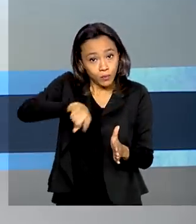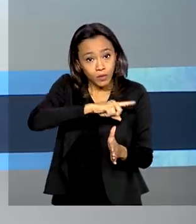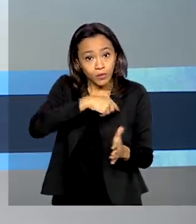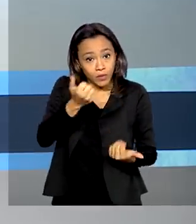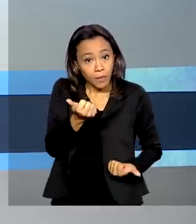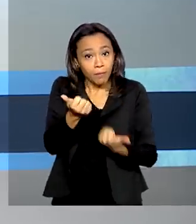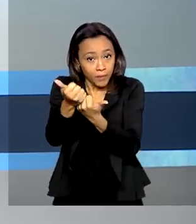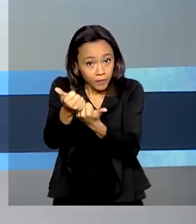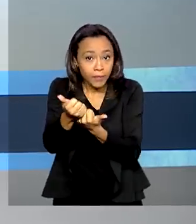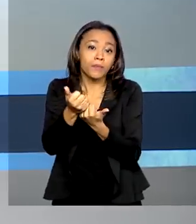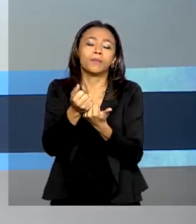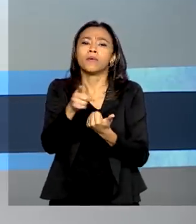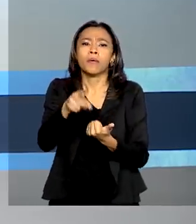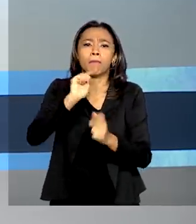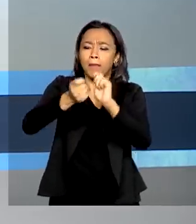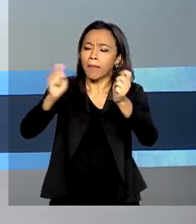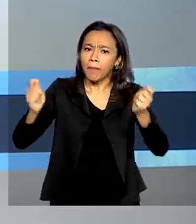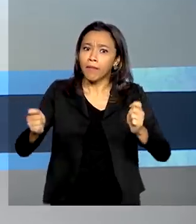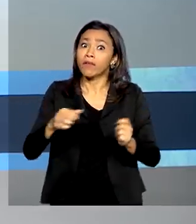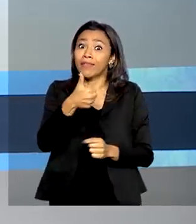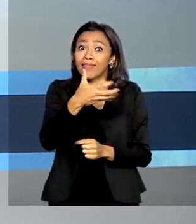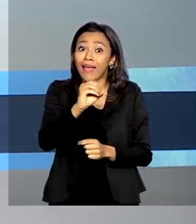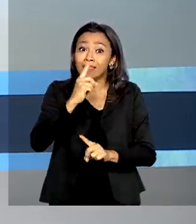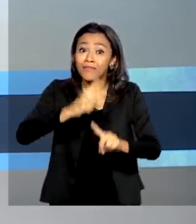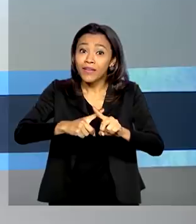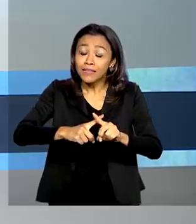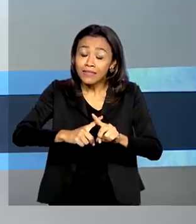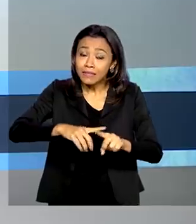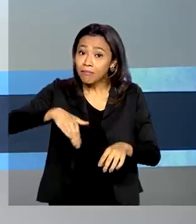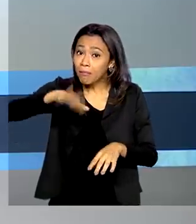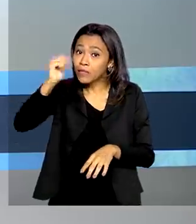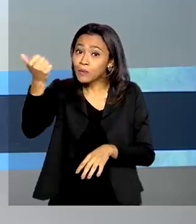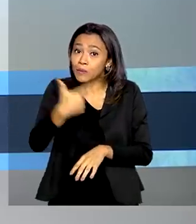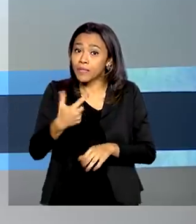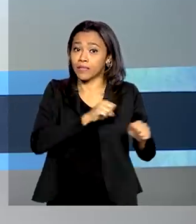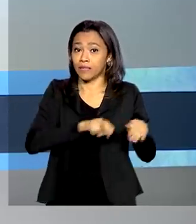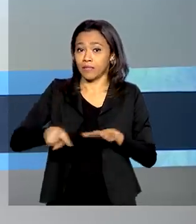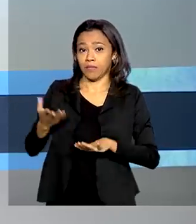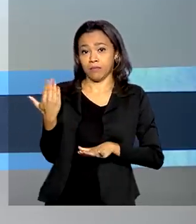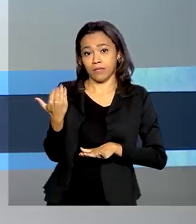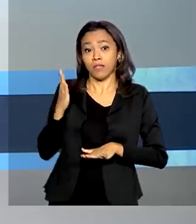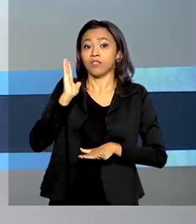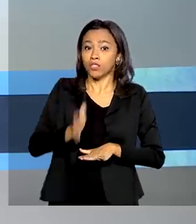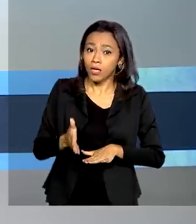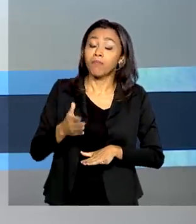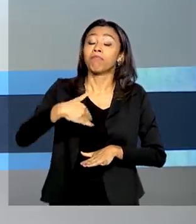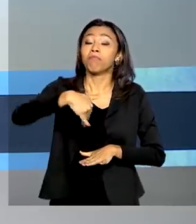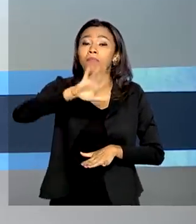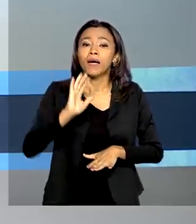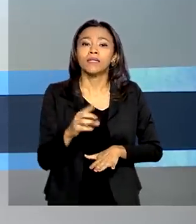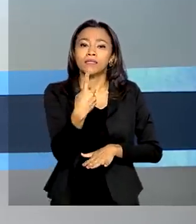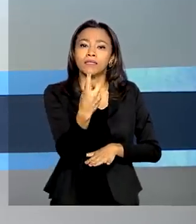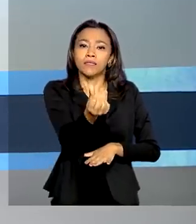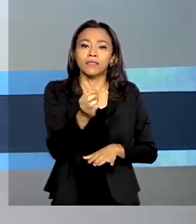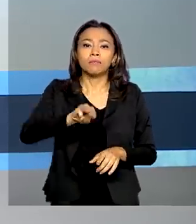pela Caixa nesta semana foi 10 vezes maior do que o da semana passada. Ao todo, já foram movimentadas mais de 16